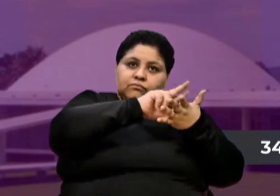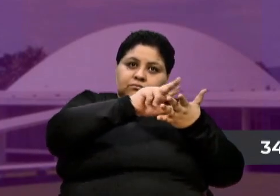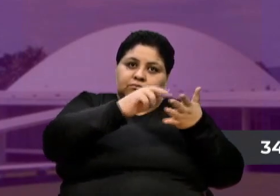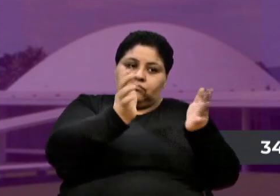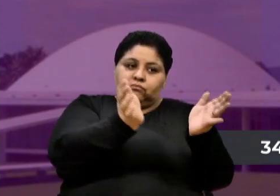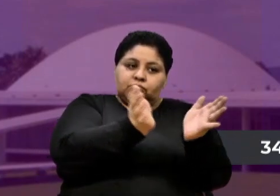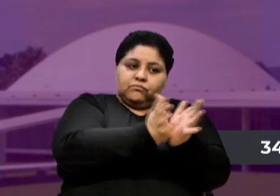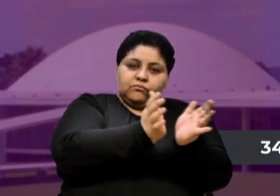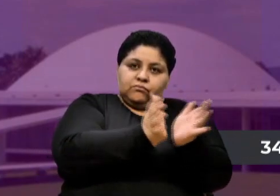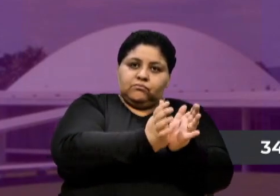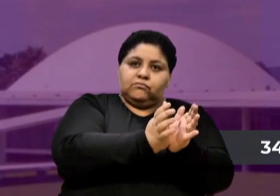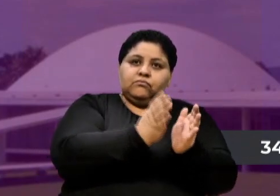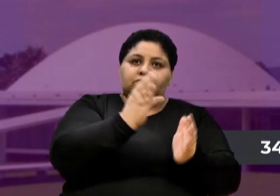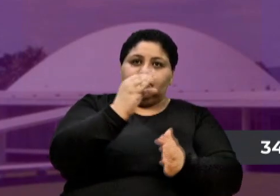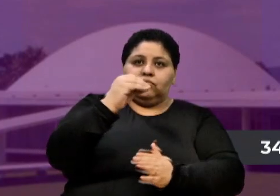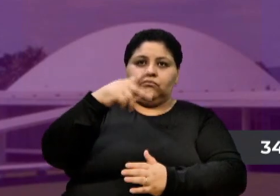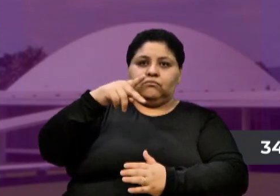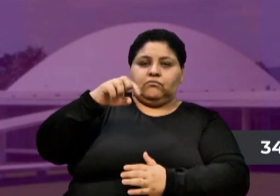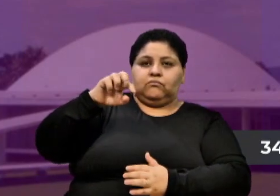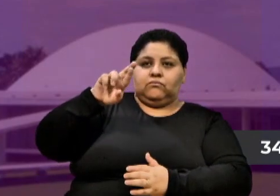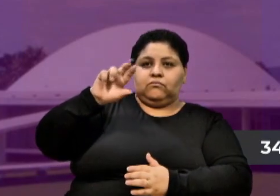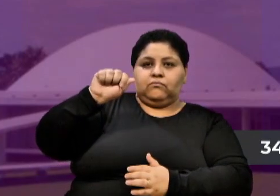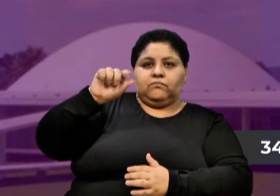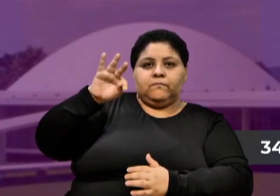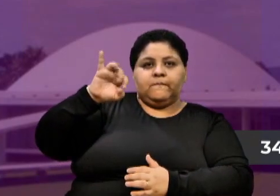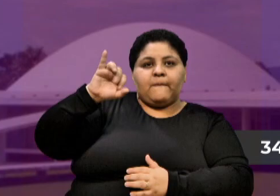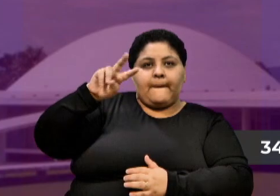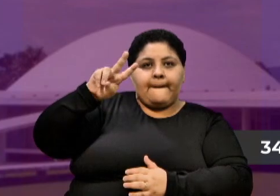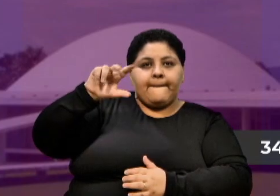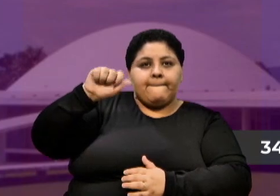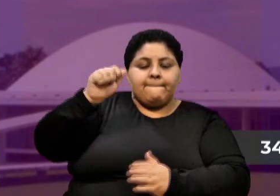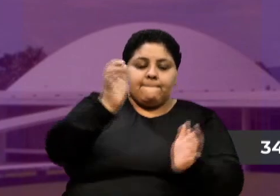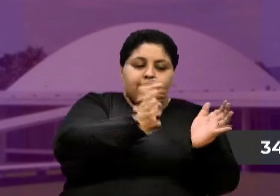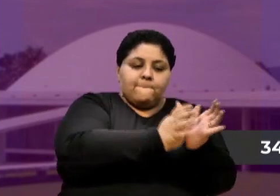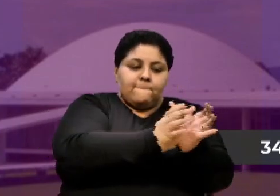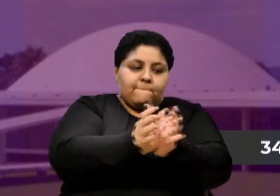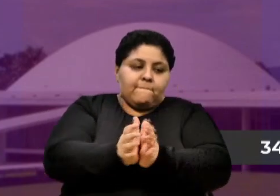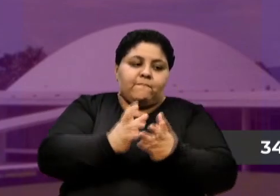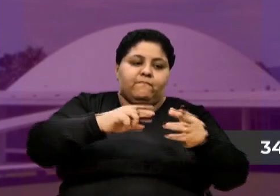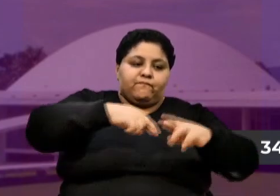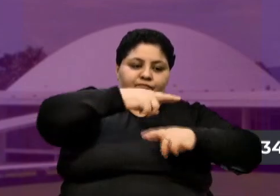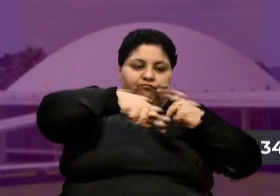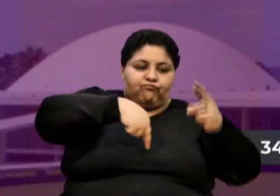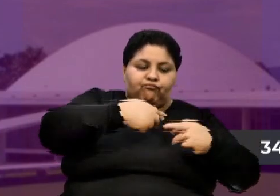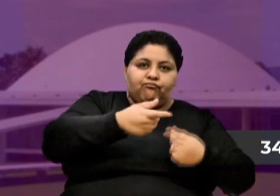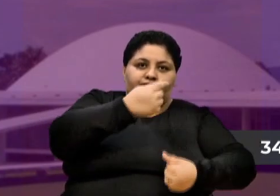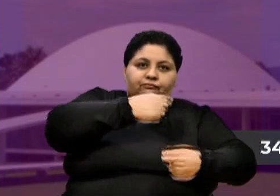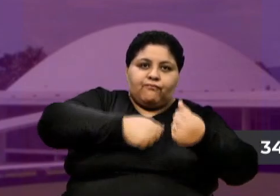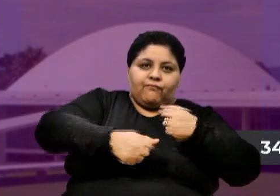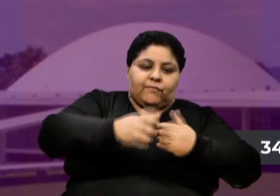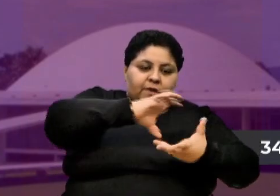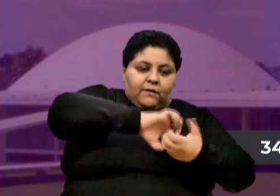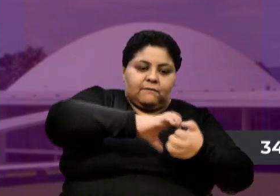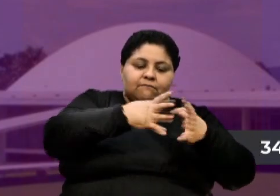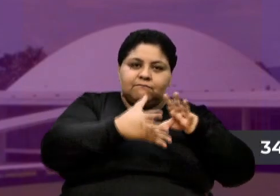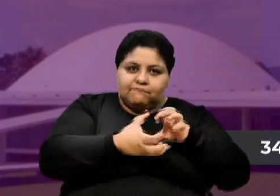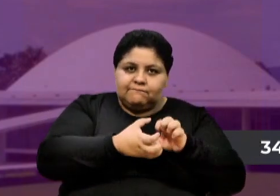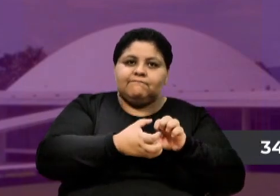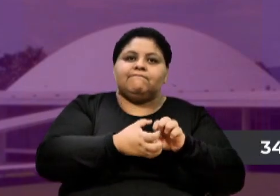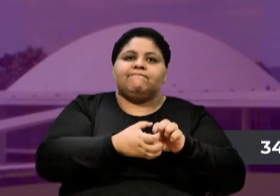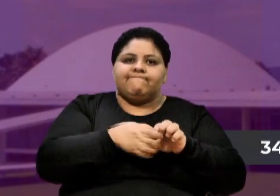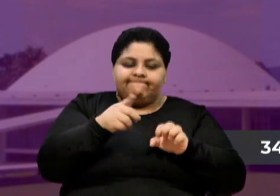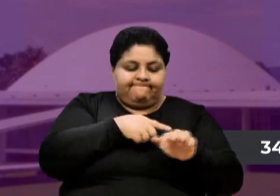reciclagem, de economia, de artesãos e artesãs, é uma discussão bem